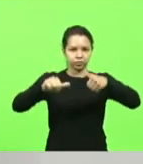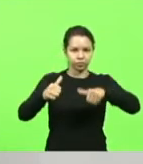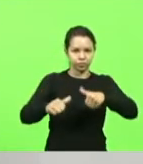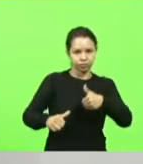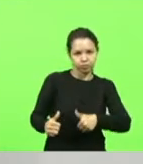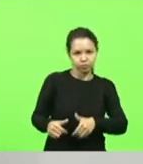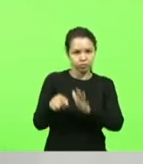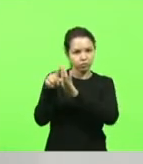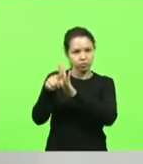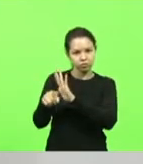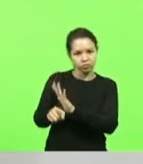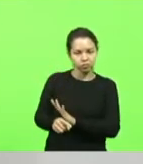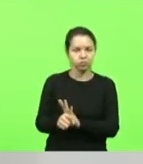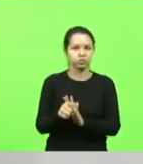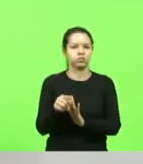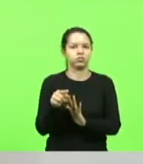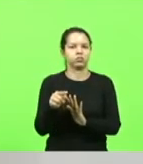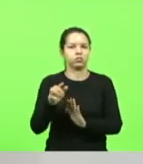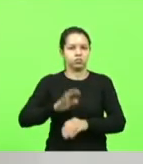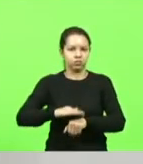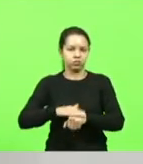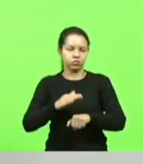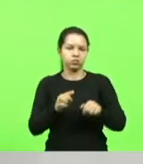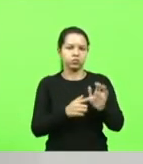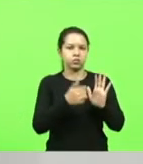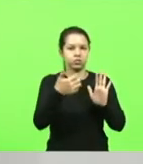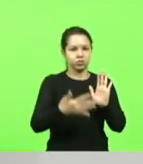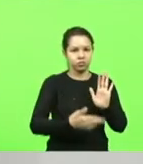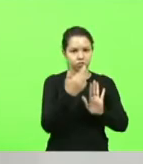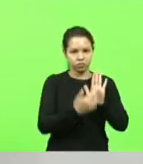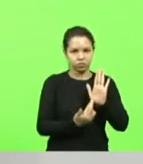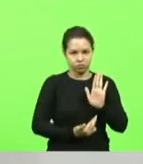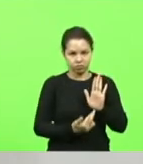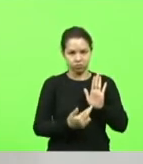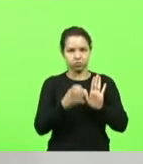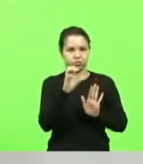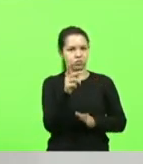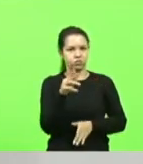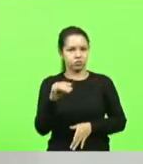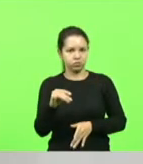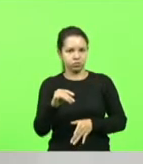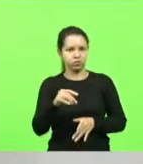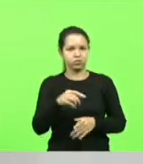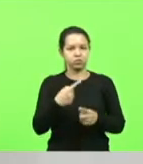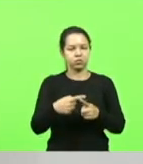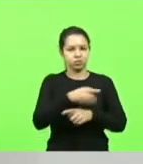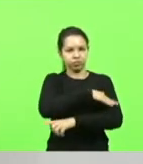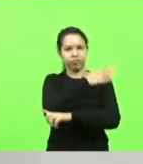o relator da CPI, porque daí nós teríamos de passar um dia inteiro aqui falando.